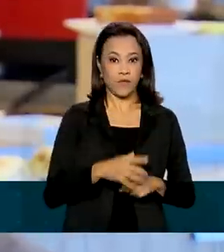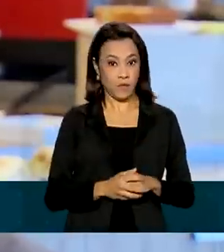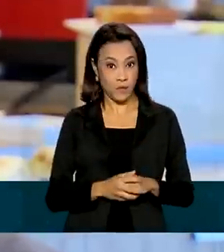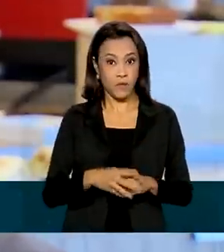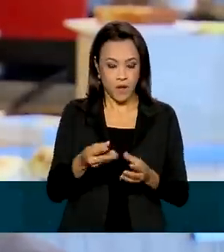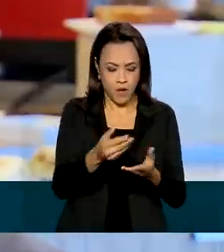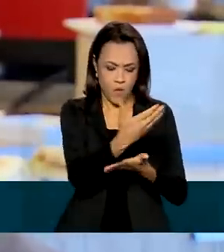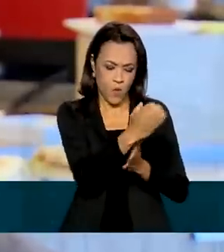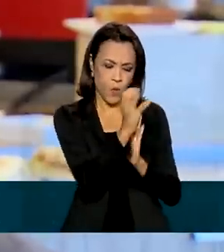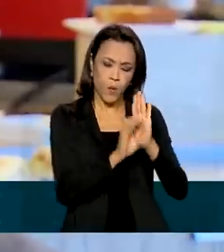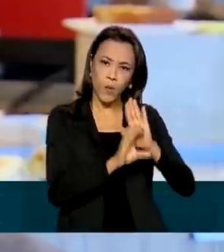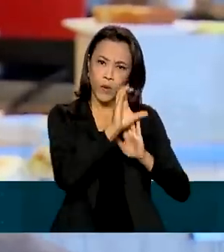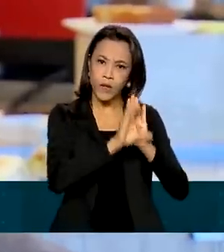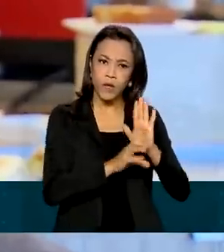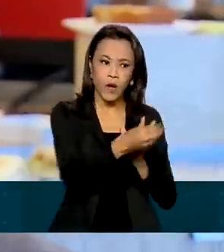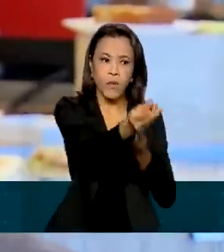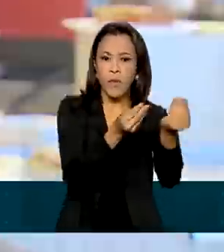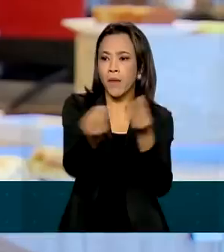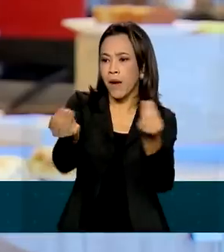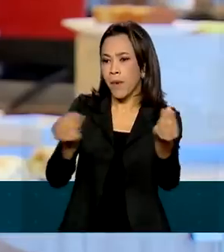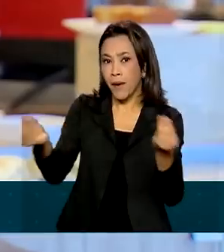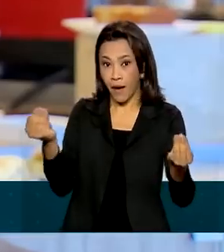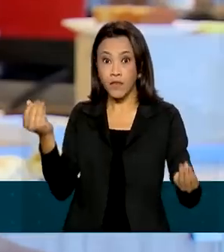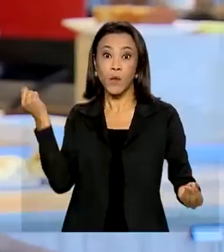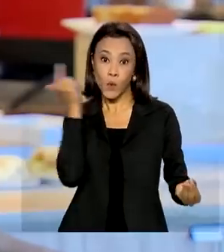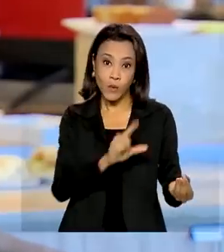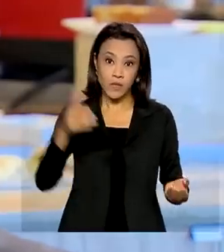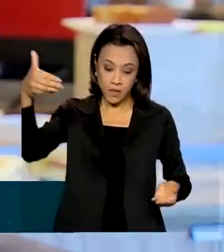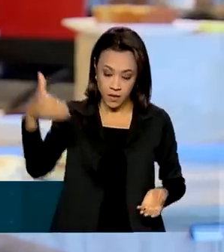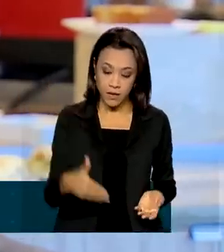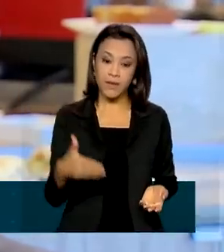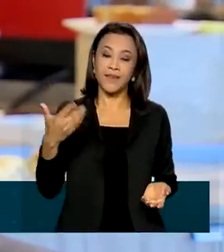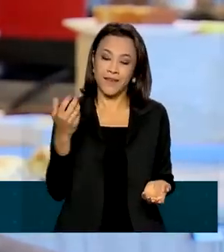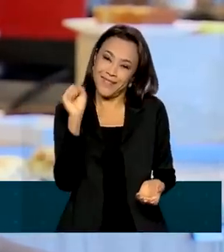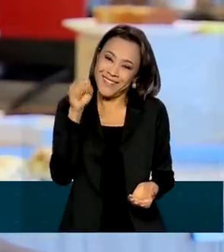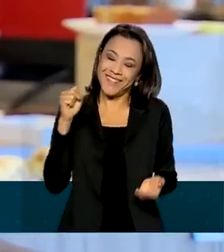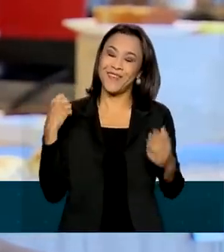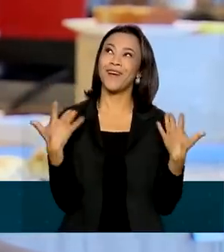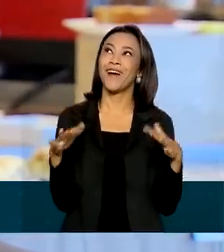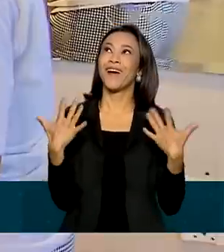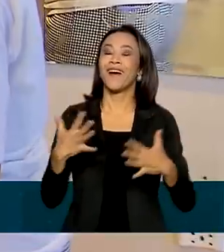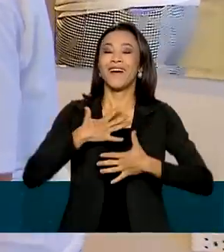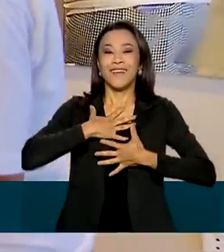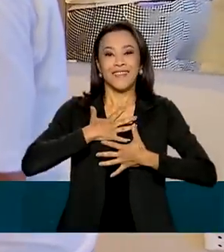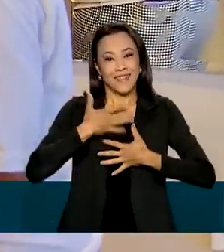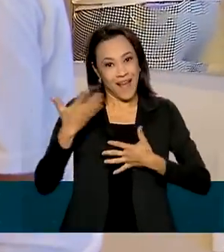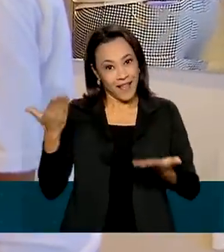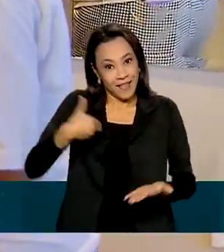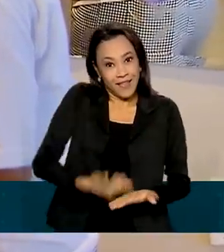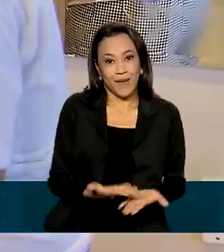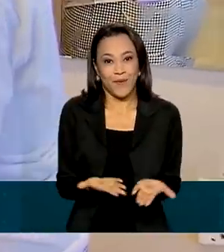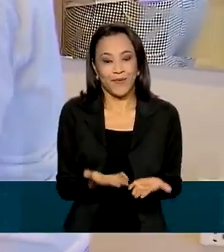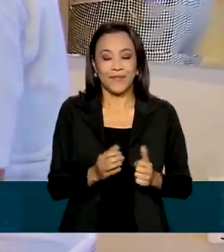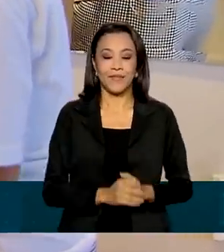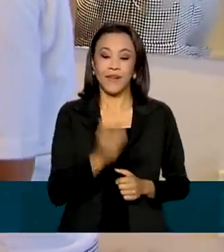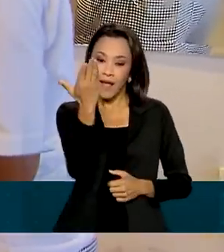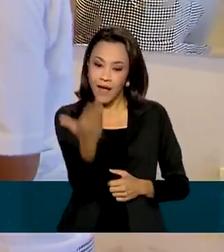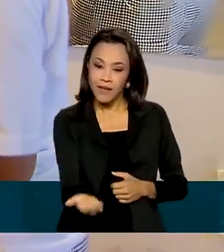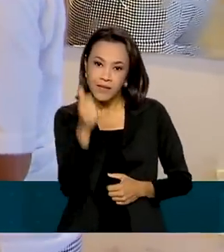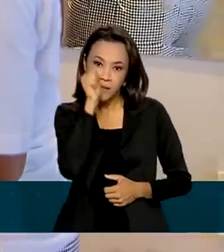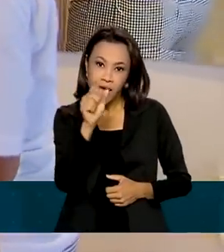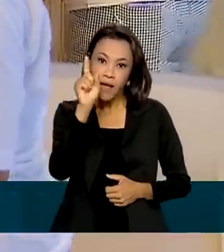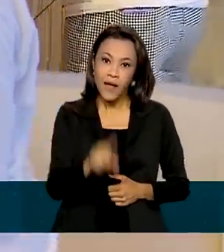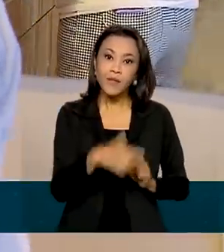currículo, até que eu consegui aqui, fiquei muito feliz, sim, estou comemorando até hoje. Maria Santa é uma das